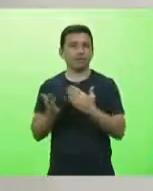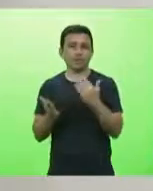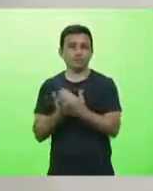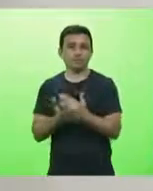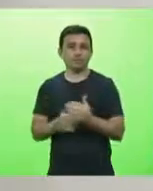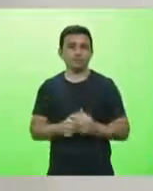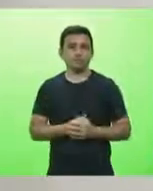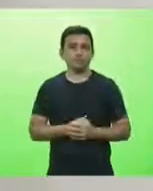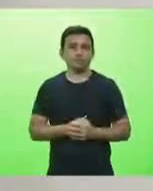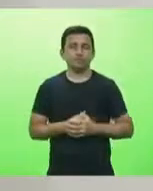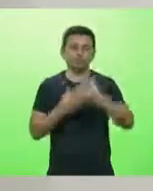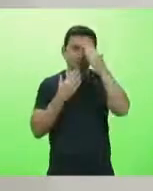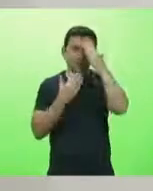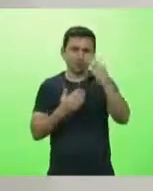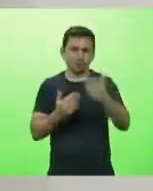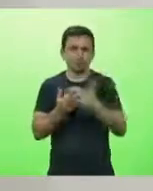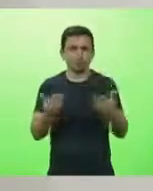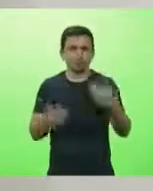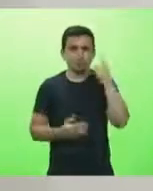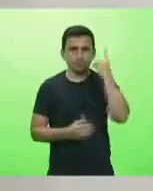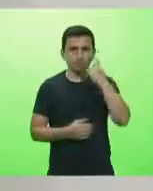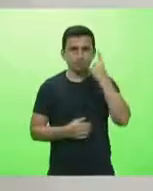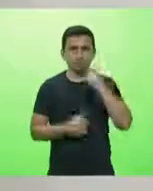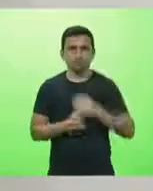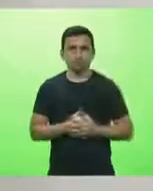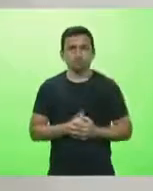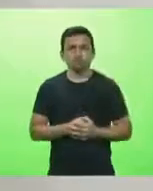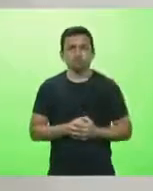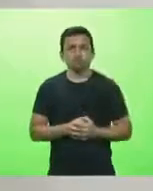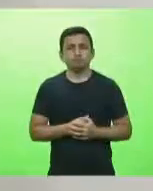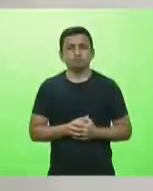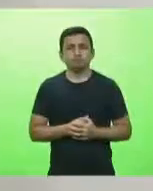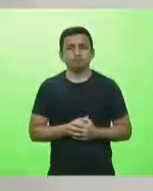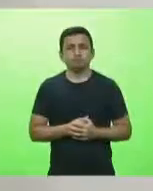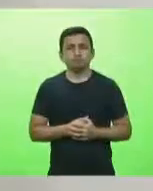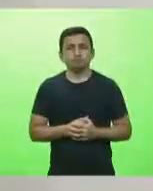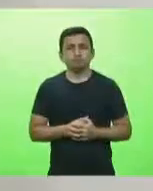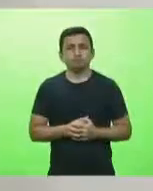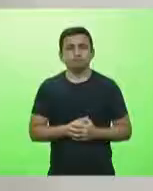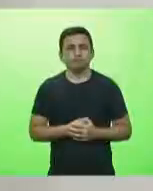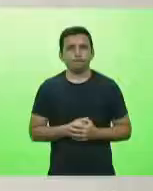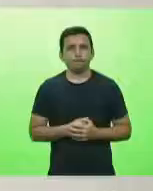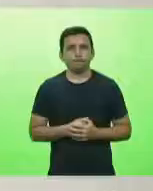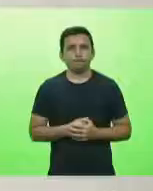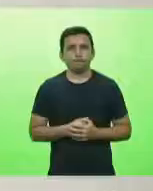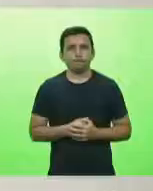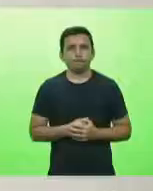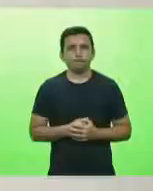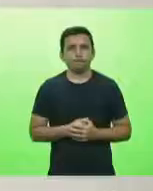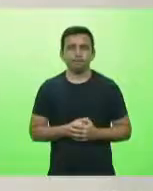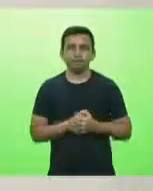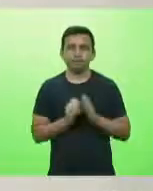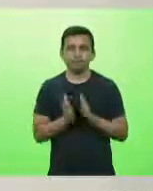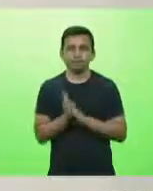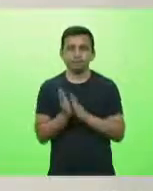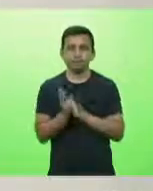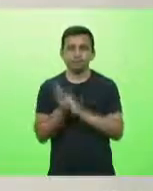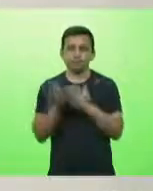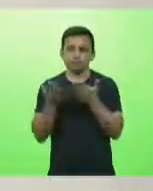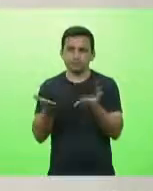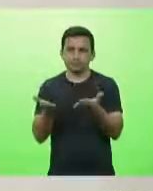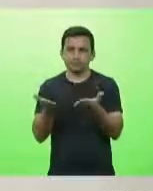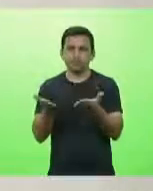caixa. Então, muito obrigada, senhores deputados, e conto com a compreensão dos senhores. Obrigada. Parabéns, Campagnolo, parabéns. O comércio